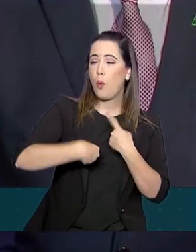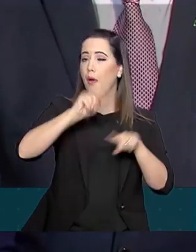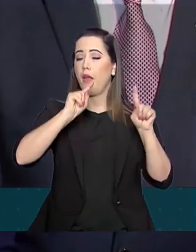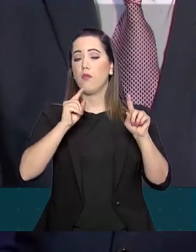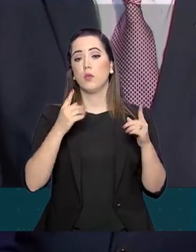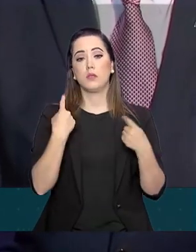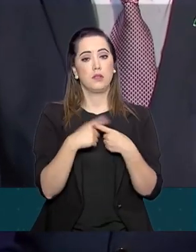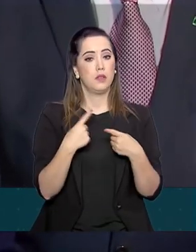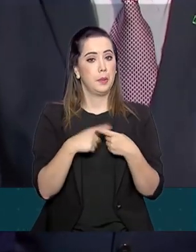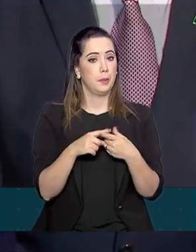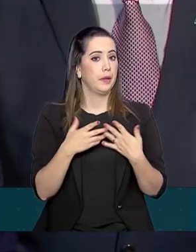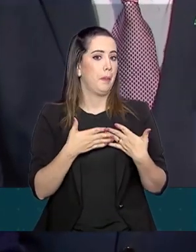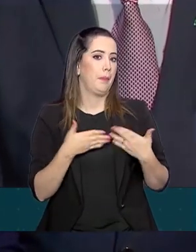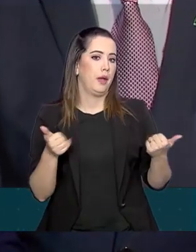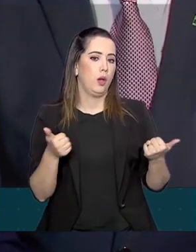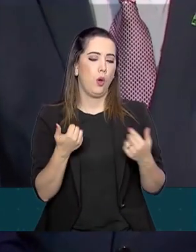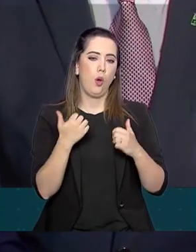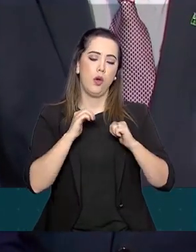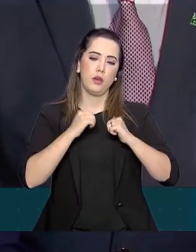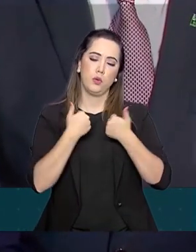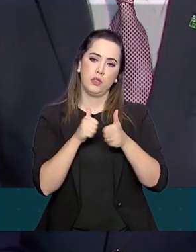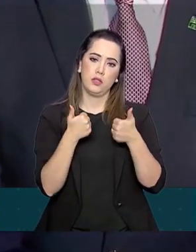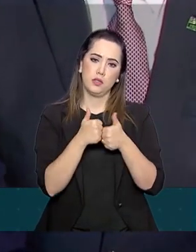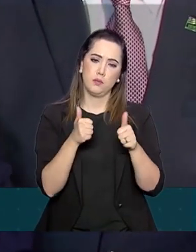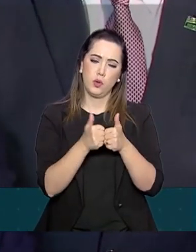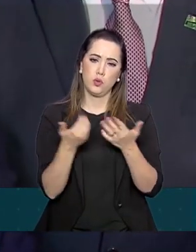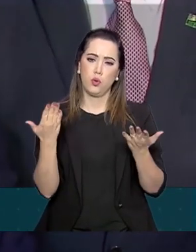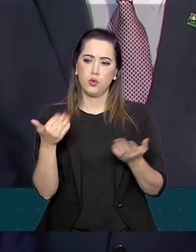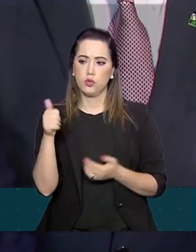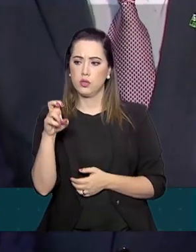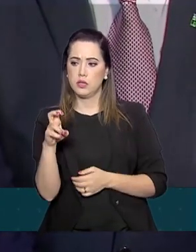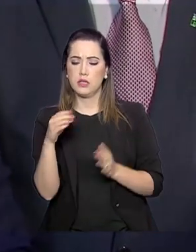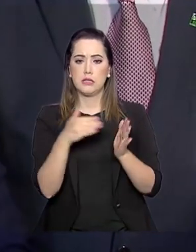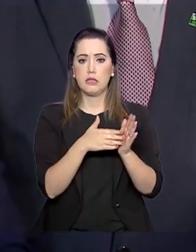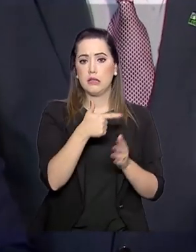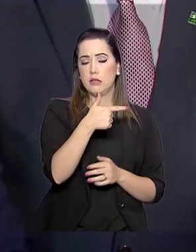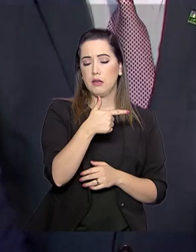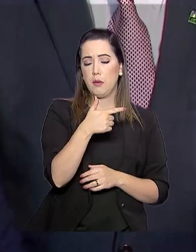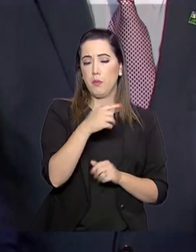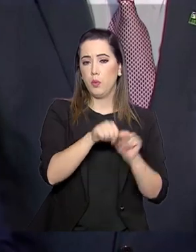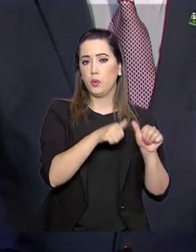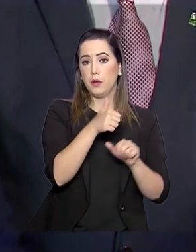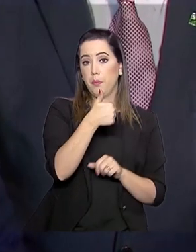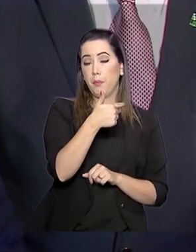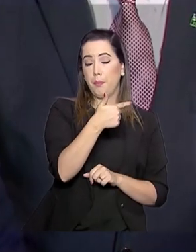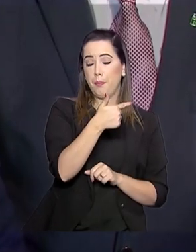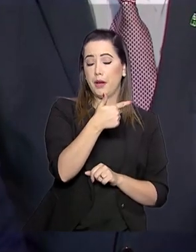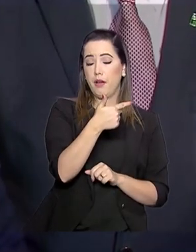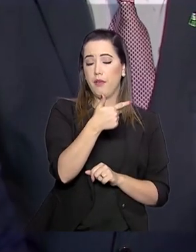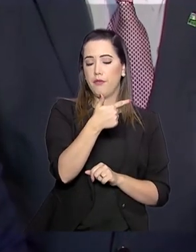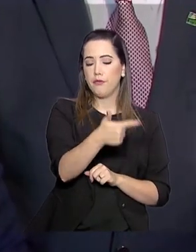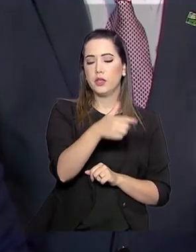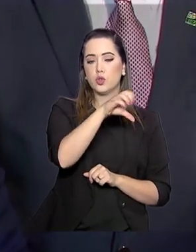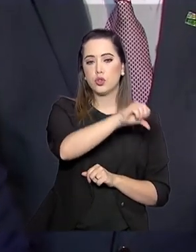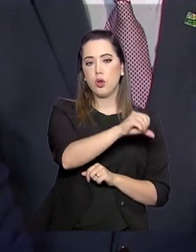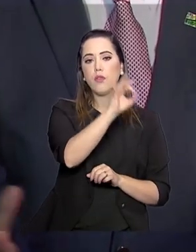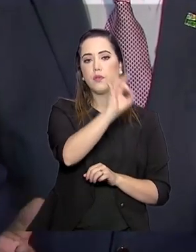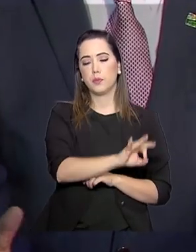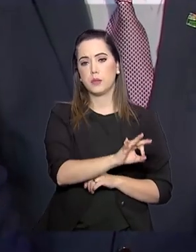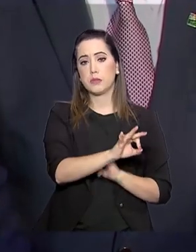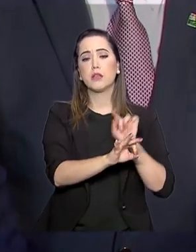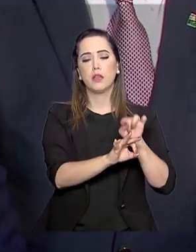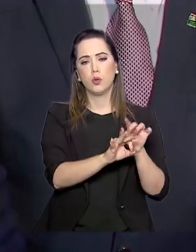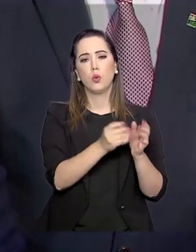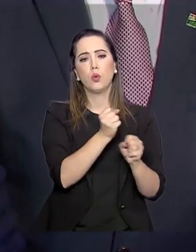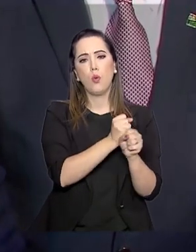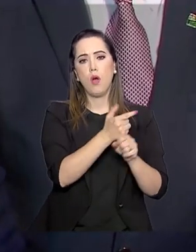participação do modo de transporte ferroviário de hoje 15% para 29% em 2025. Então, a previsão que nós temos. No